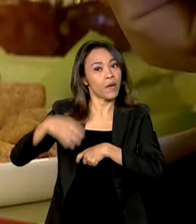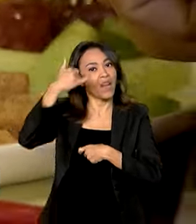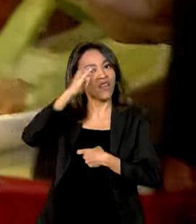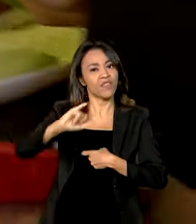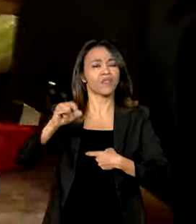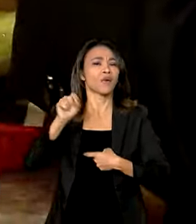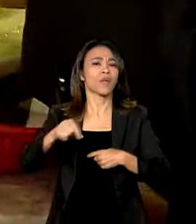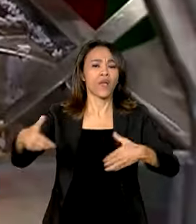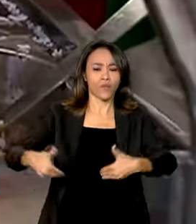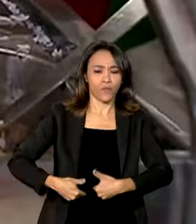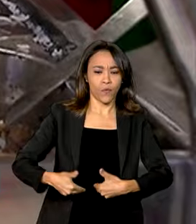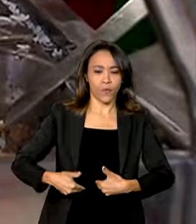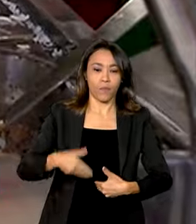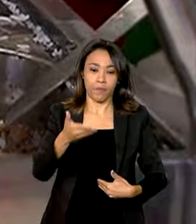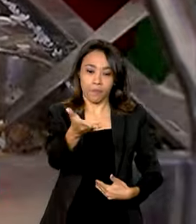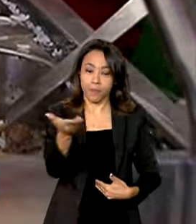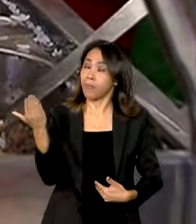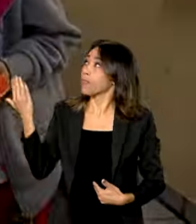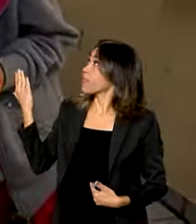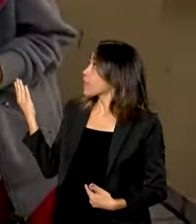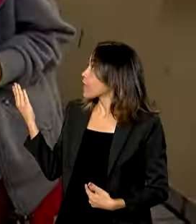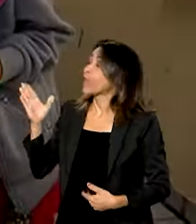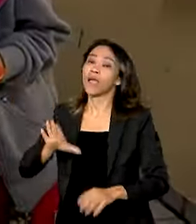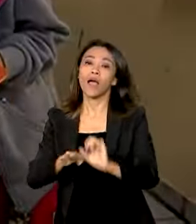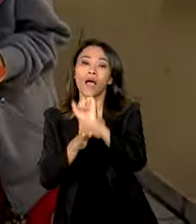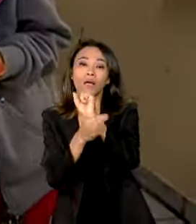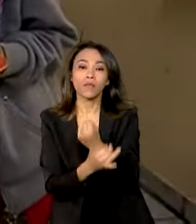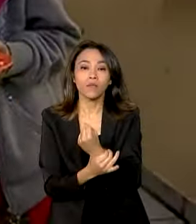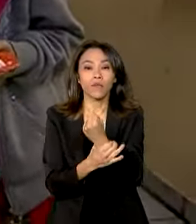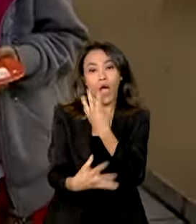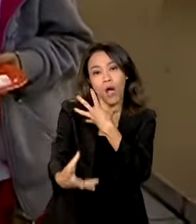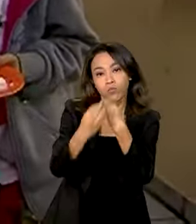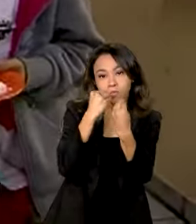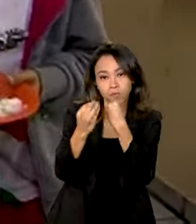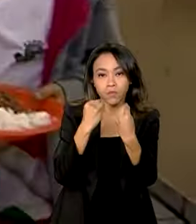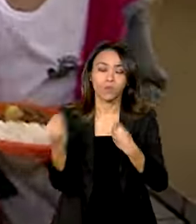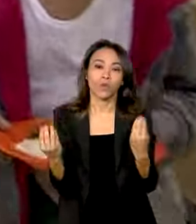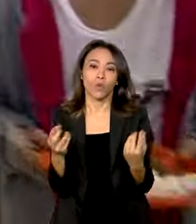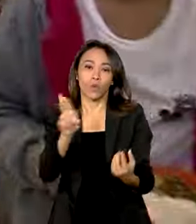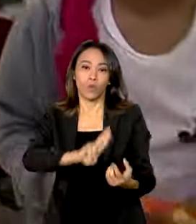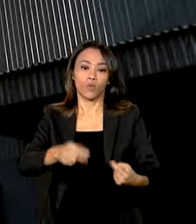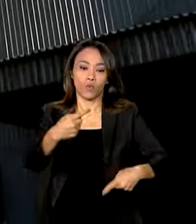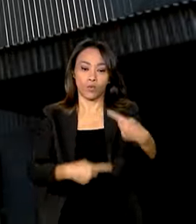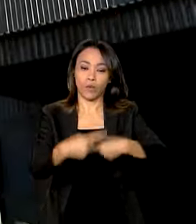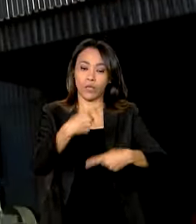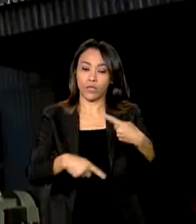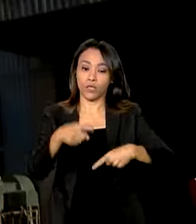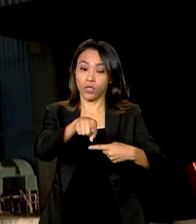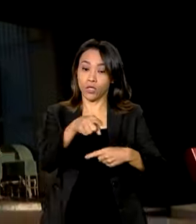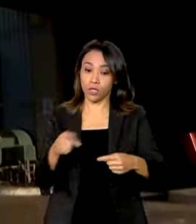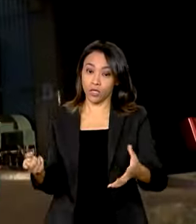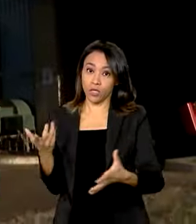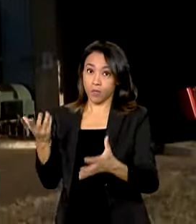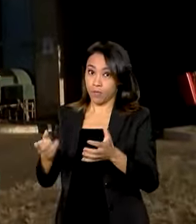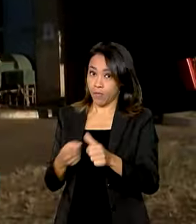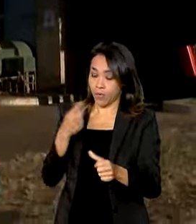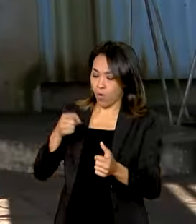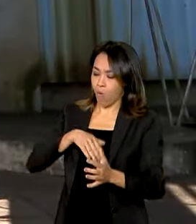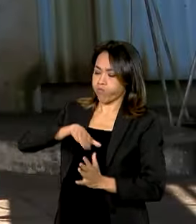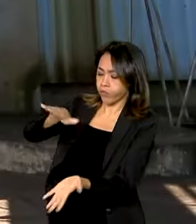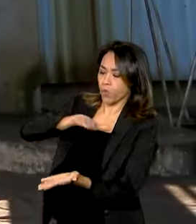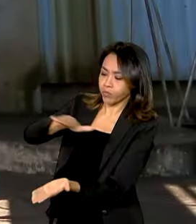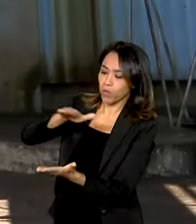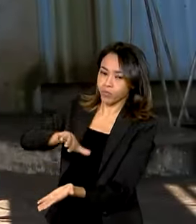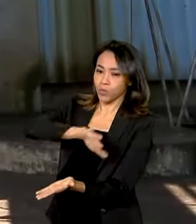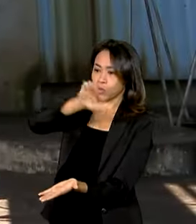Garantir comida no prato do brasileiro por meio de políticas e ações de abastecimento, armazenamento e controle